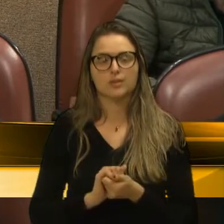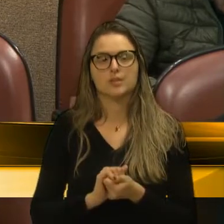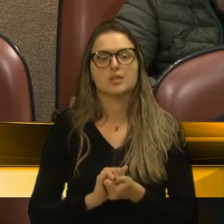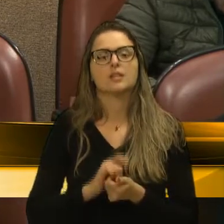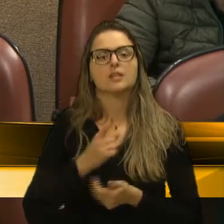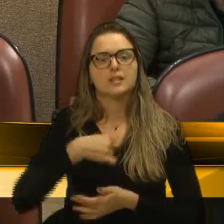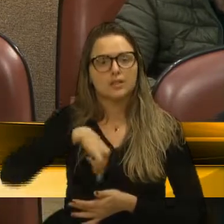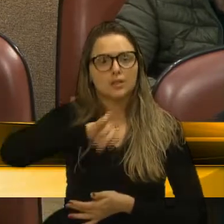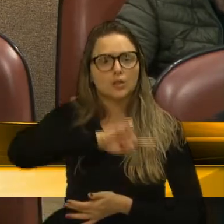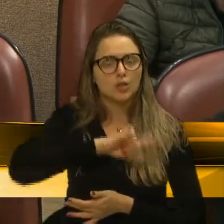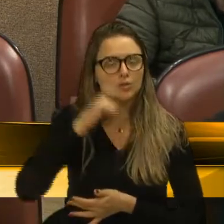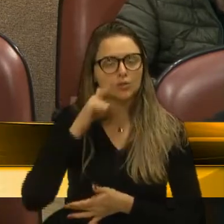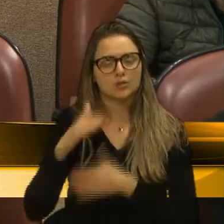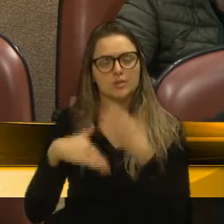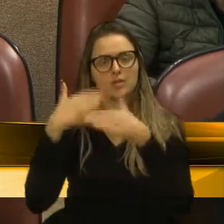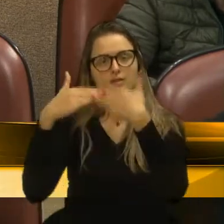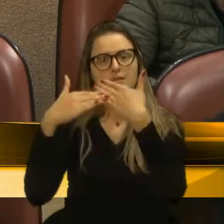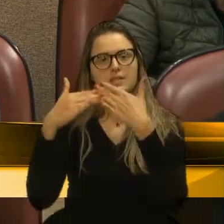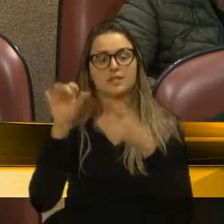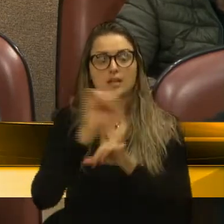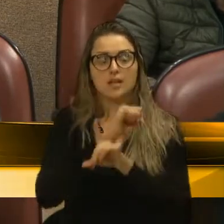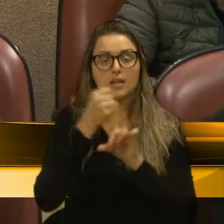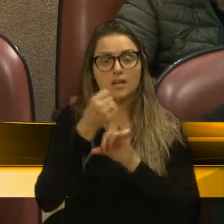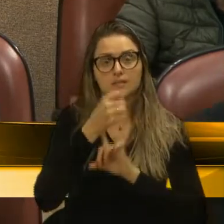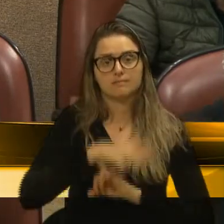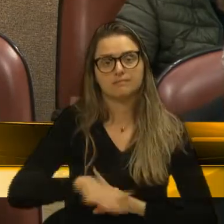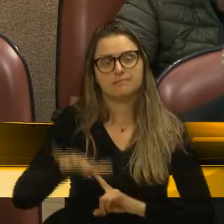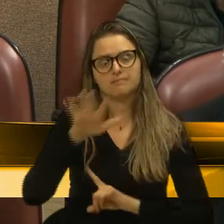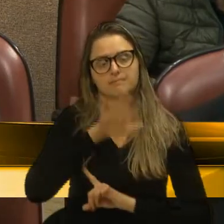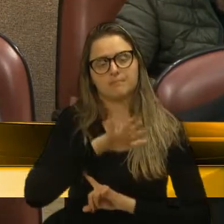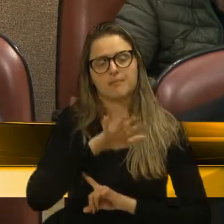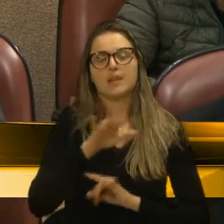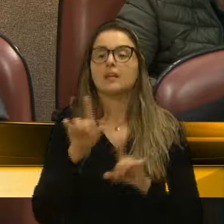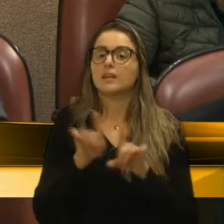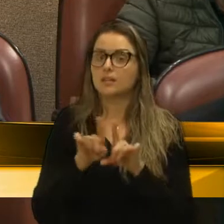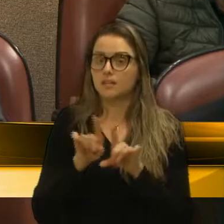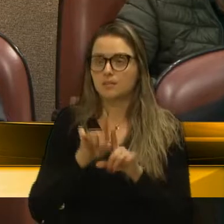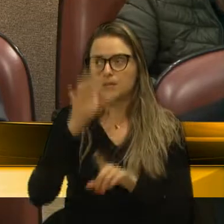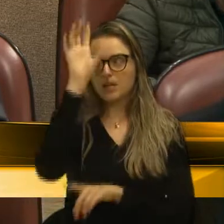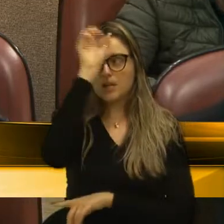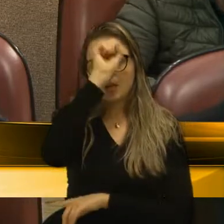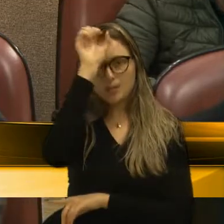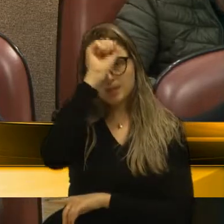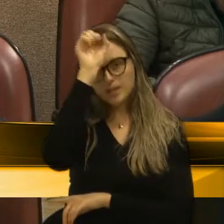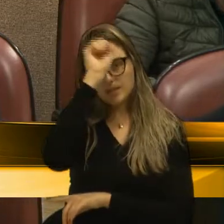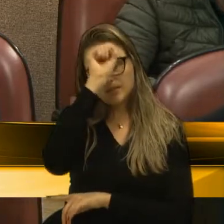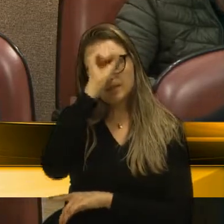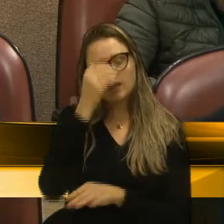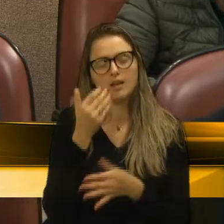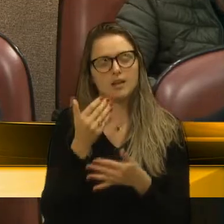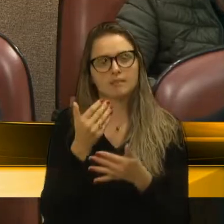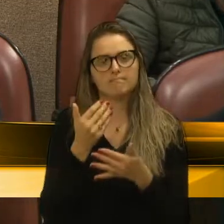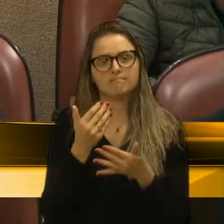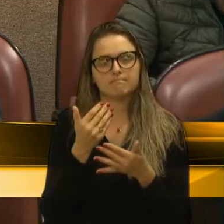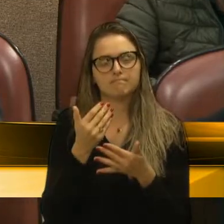possamos avançar enquanto sociedade e aprender por meio dessas diferenças,